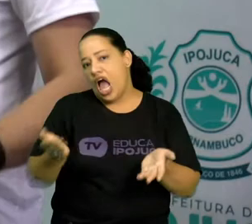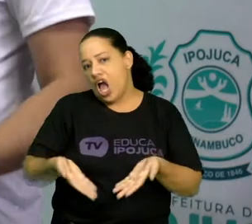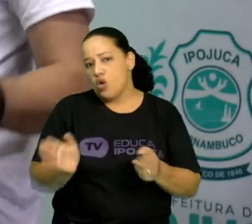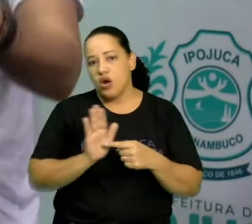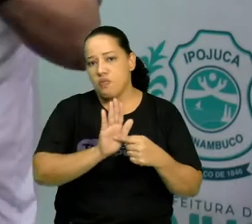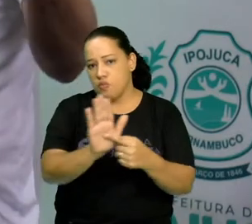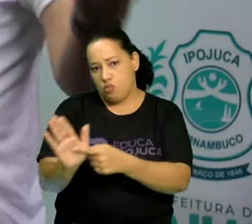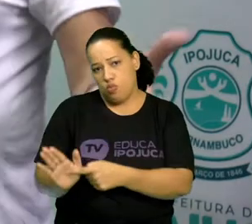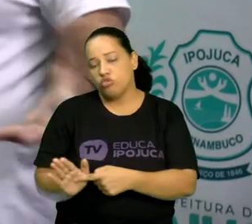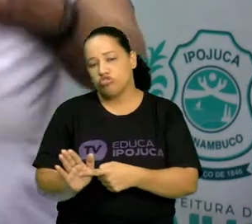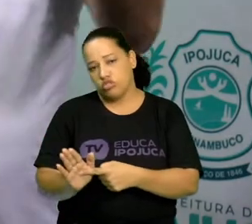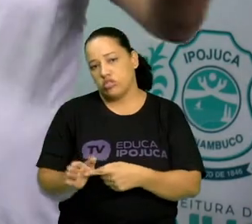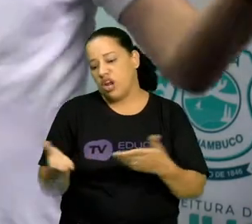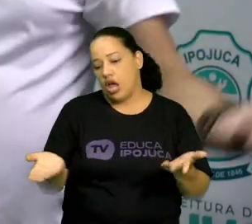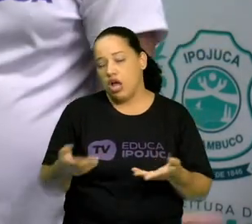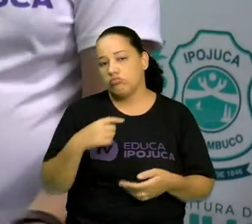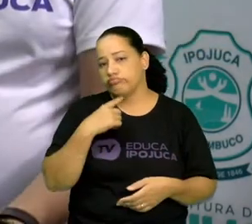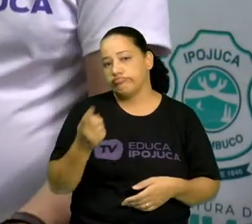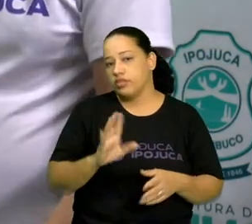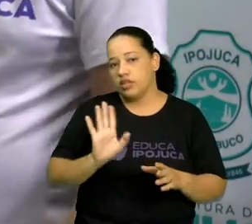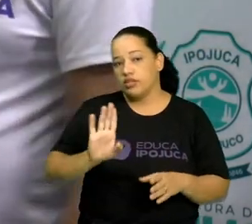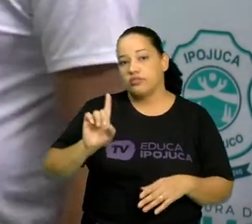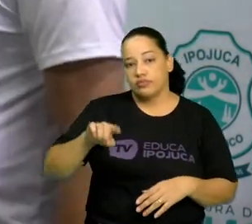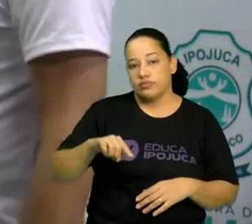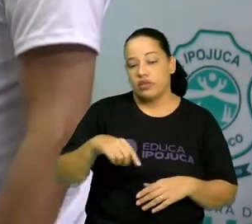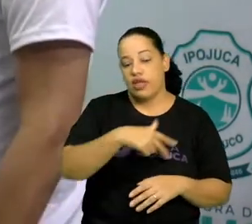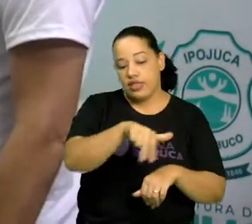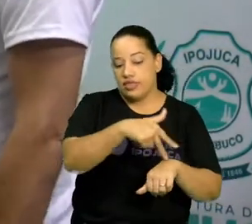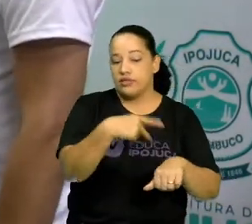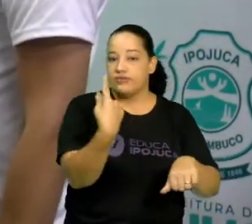enfim, vocês não são do universo da dança.